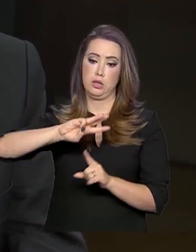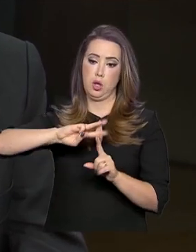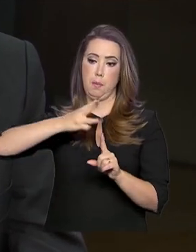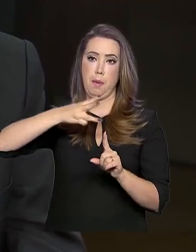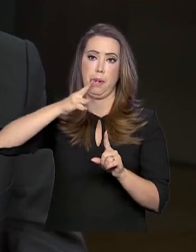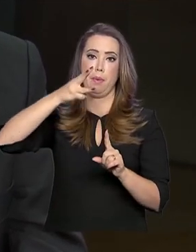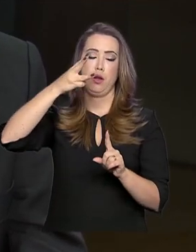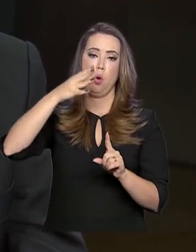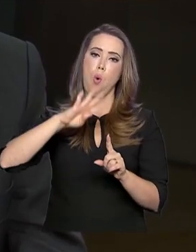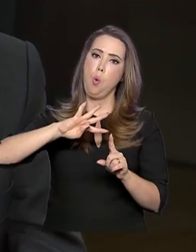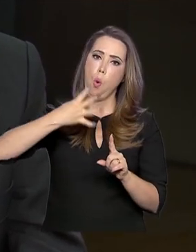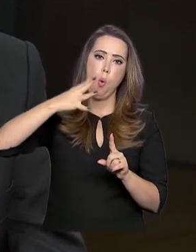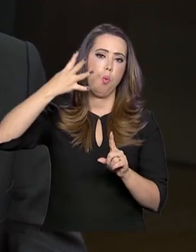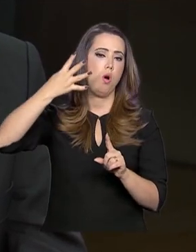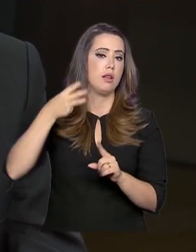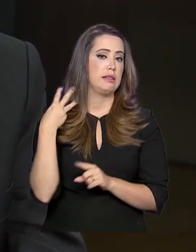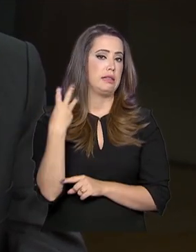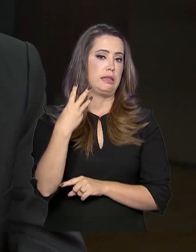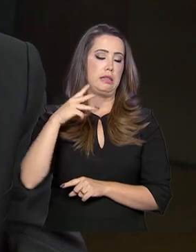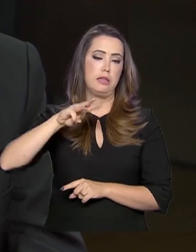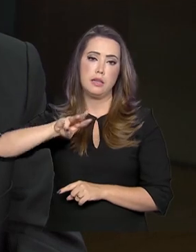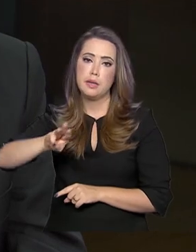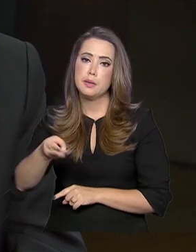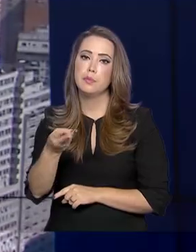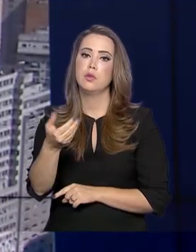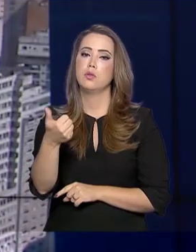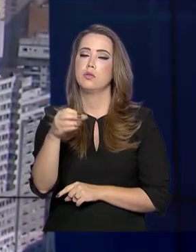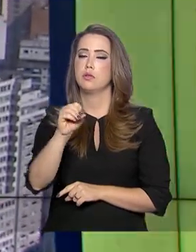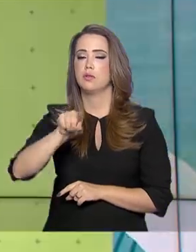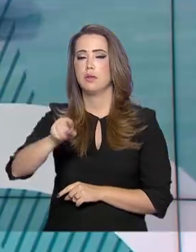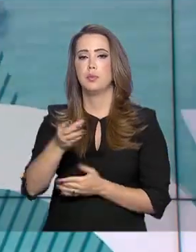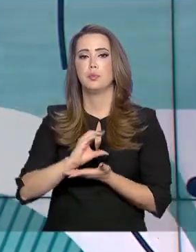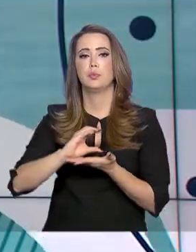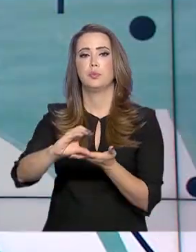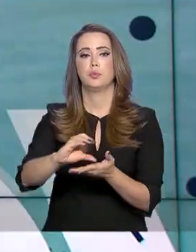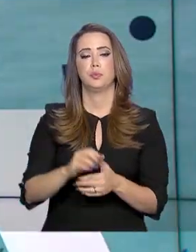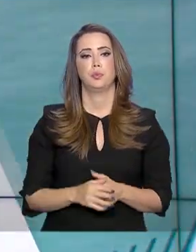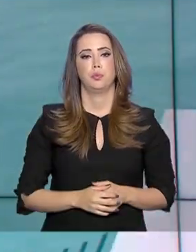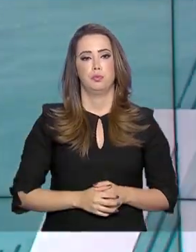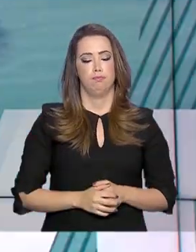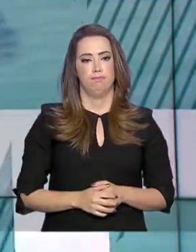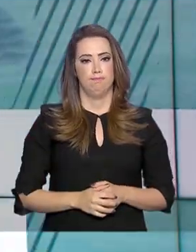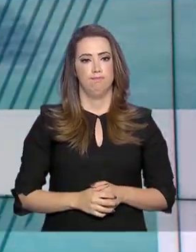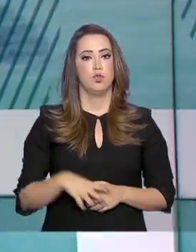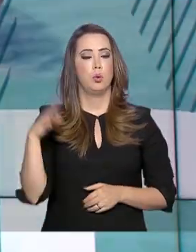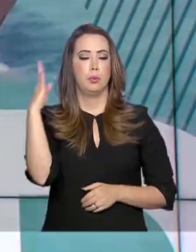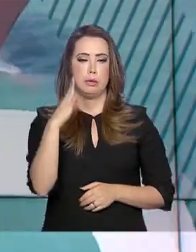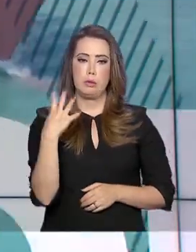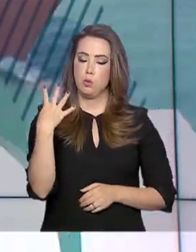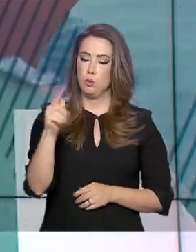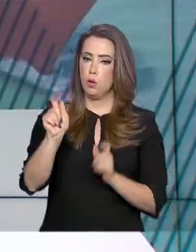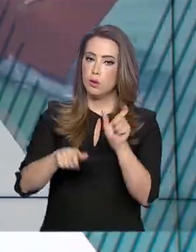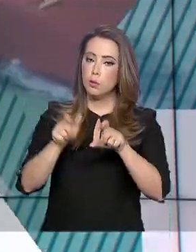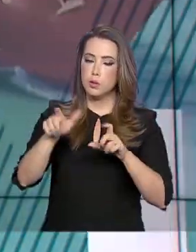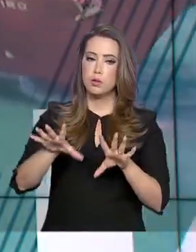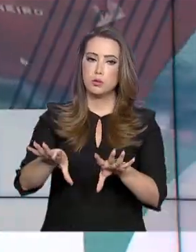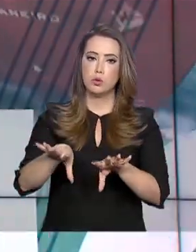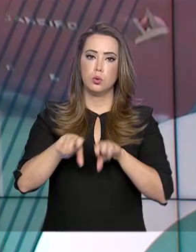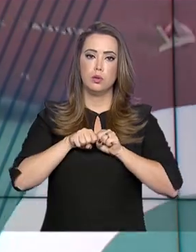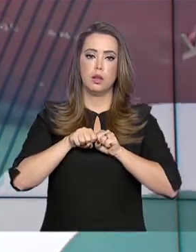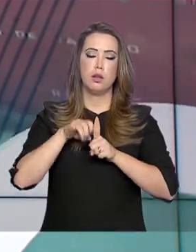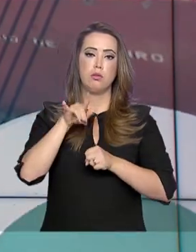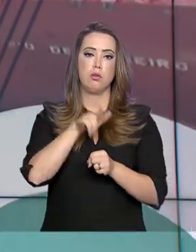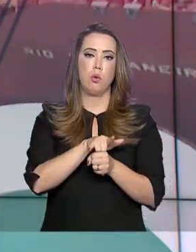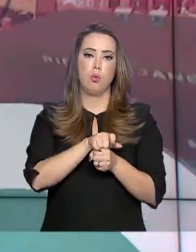quadruplicar esses 3 milhões e 100 mil enviados. O Brasil tem quatro casos confirmados de coronavírus.